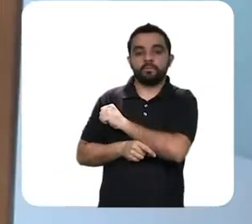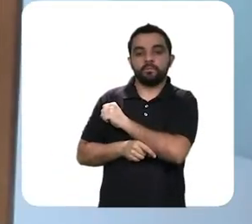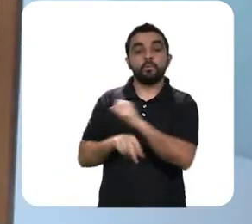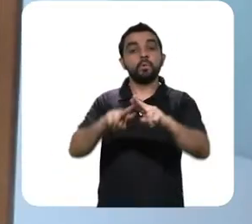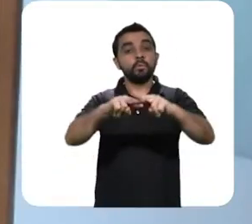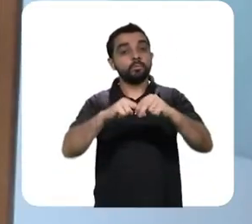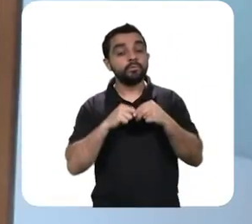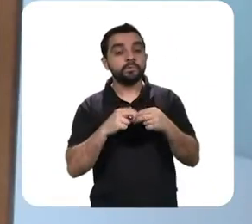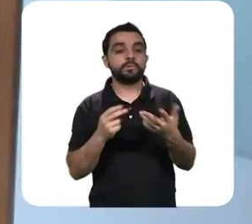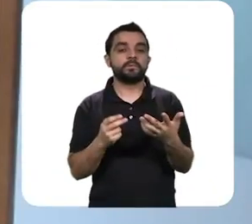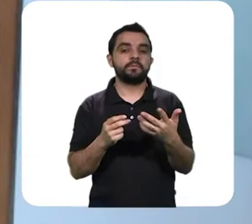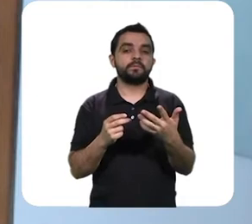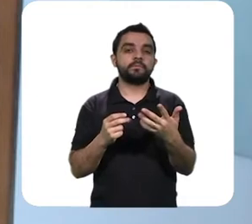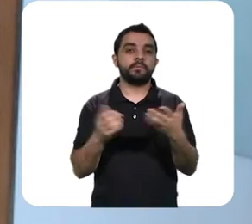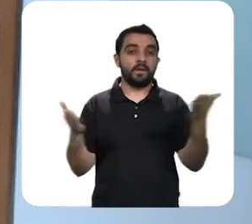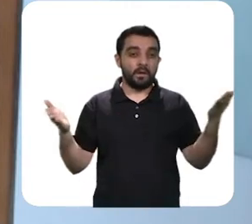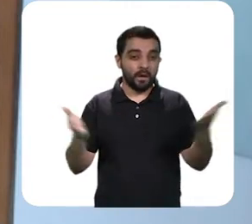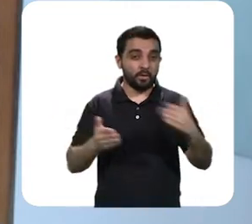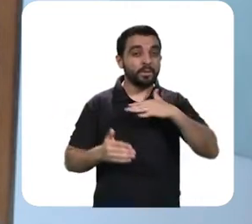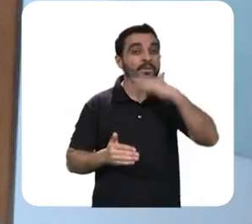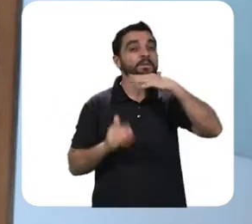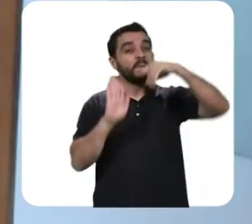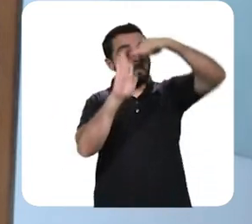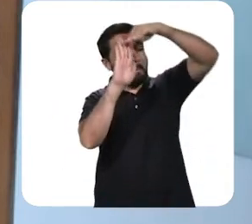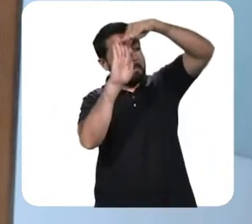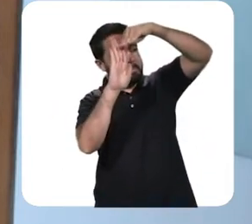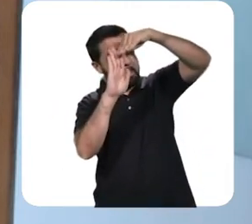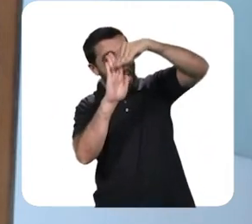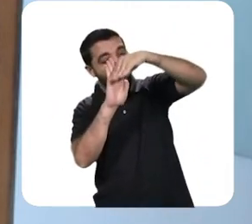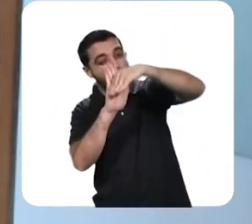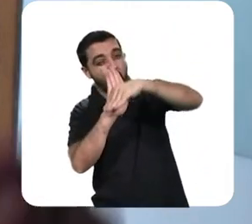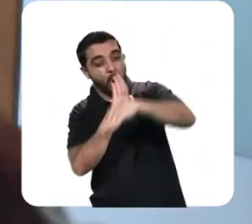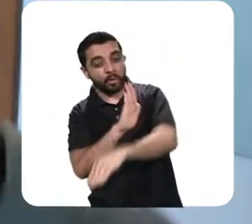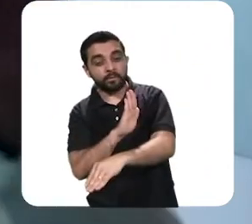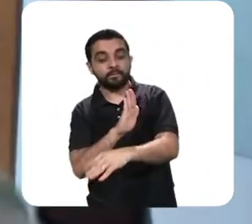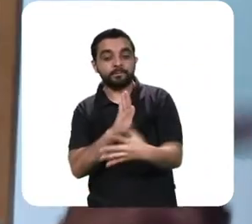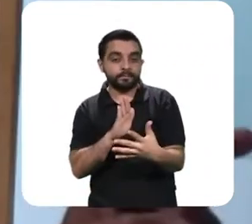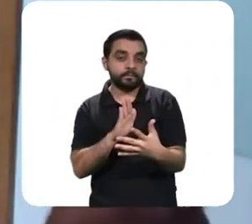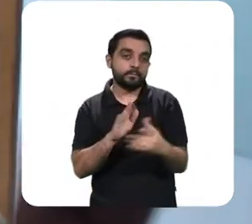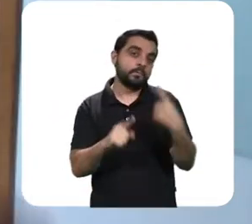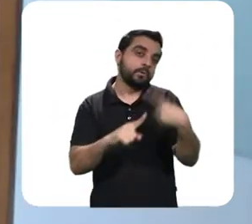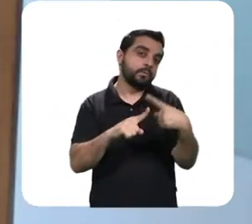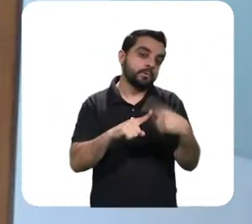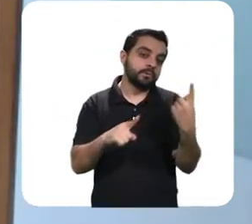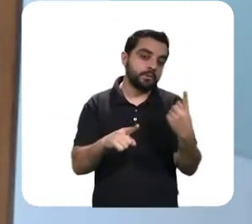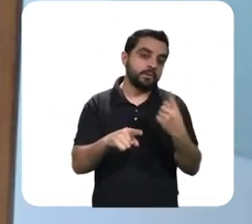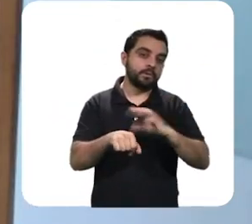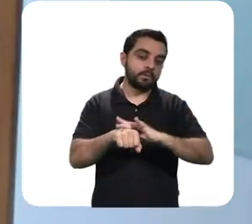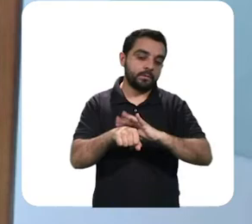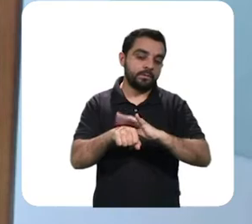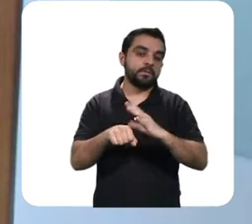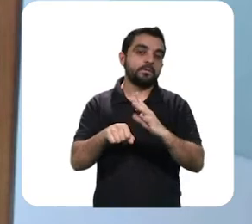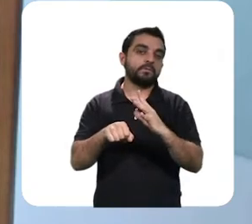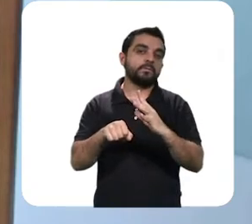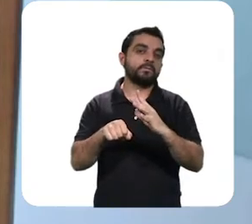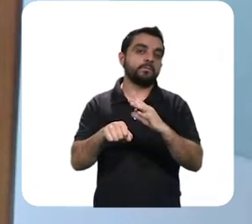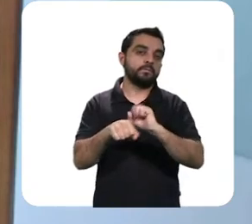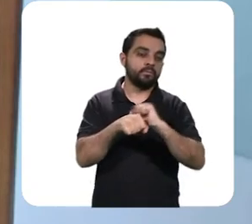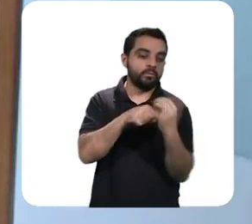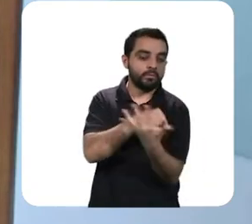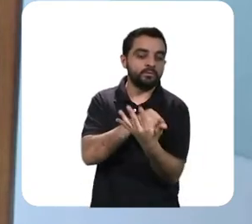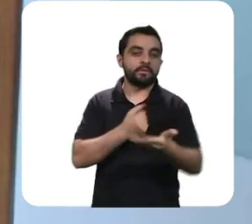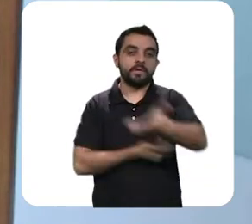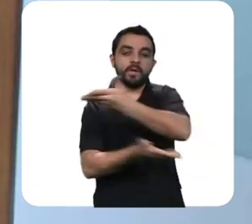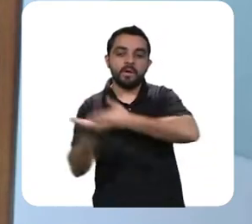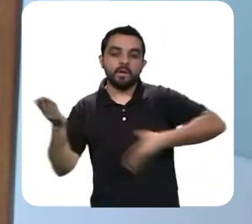gente está mergulhando muito rapidamente na crise porque ela também porque o vírus não apenas circula pelos aviões mas também circula pelo